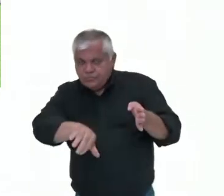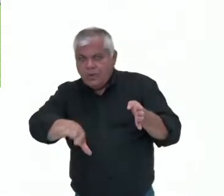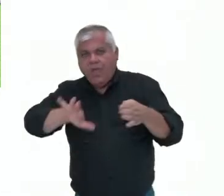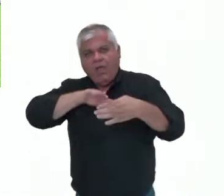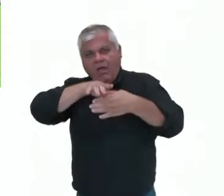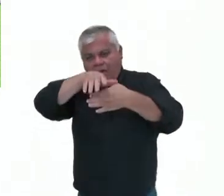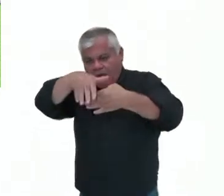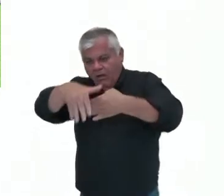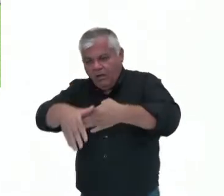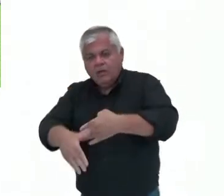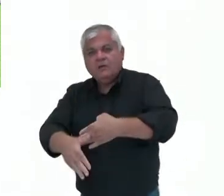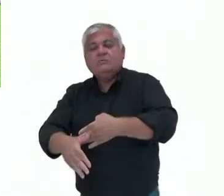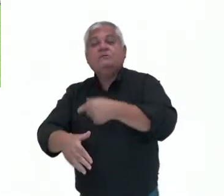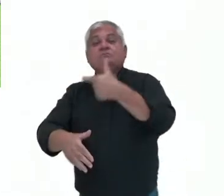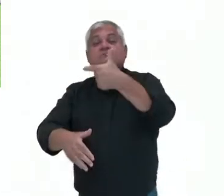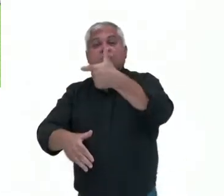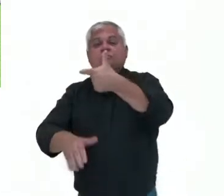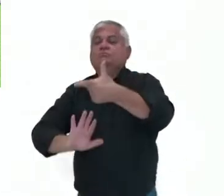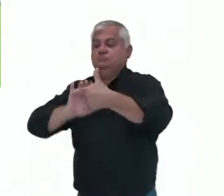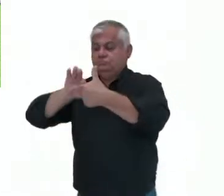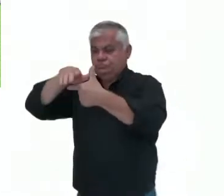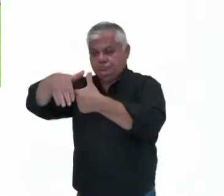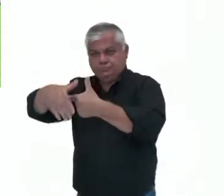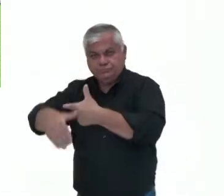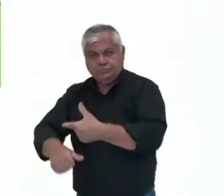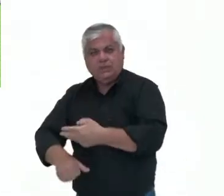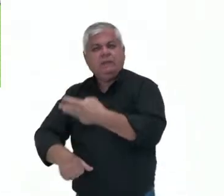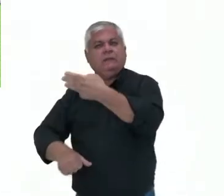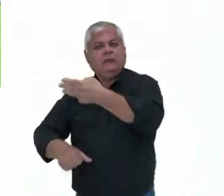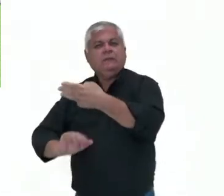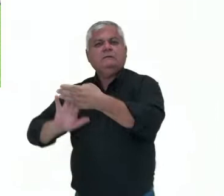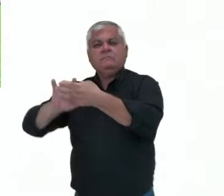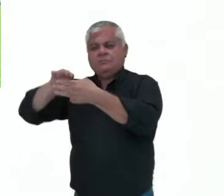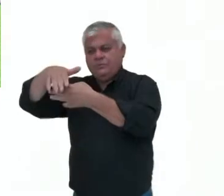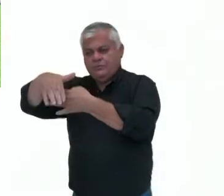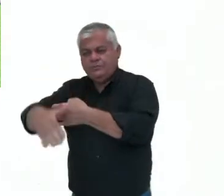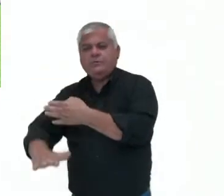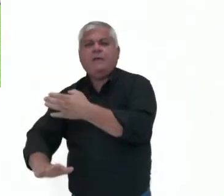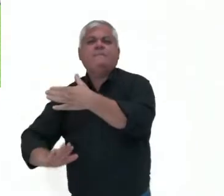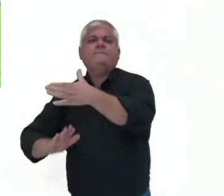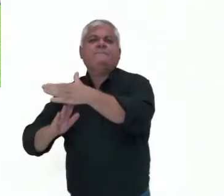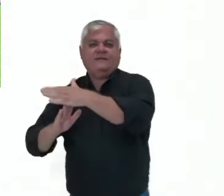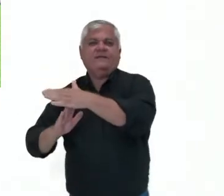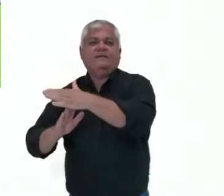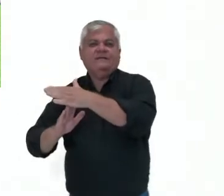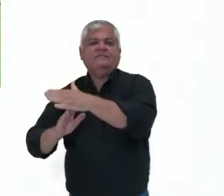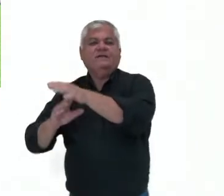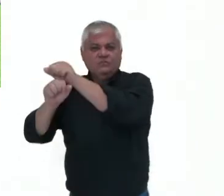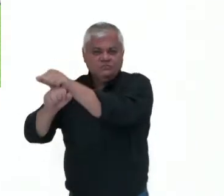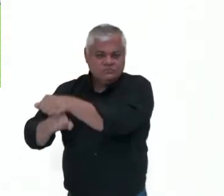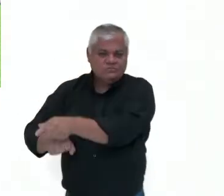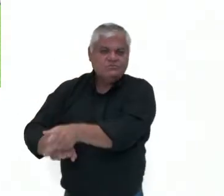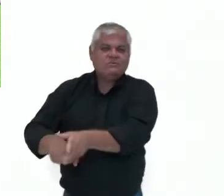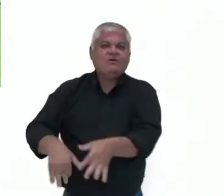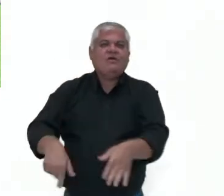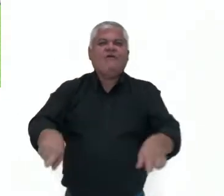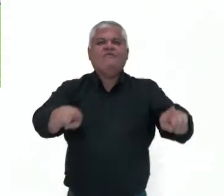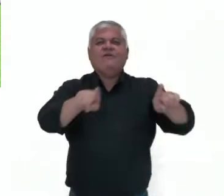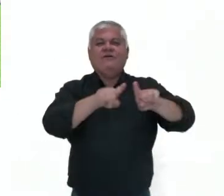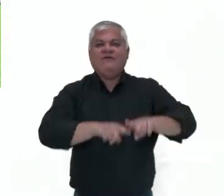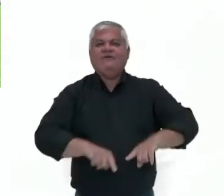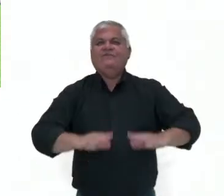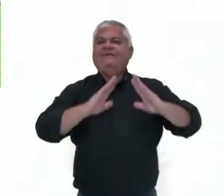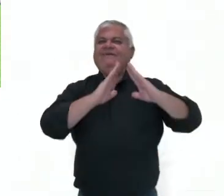água, passando por vários momentos, até a parte final, que é a distribuição dessa água. Isso mesmo, vai chegar